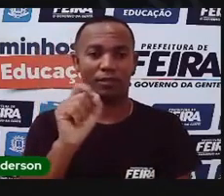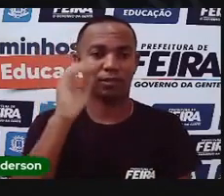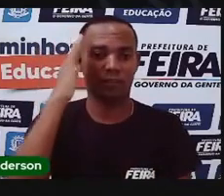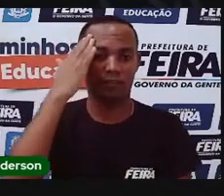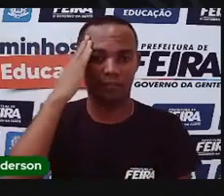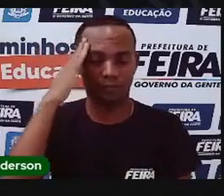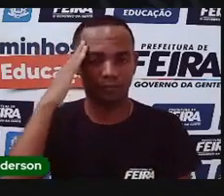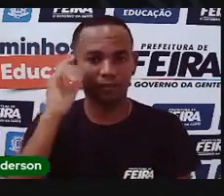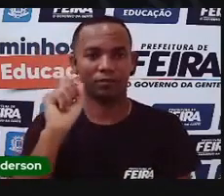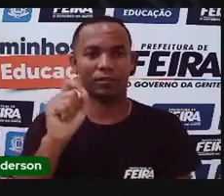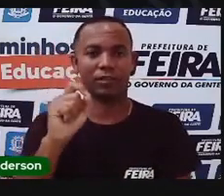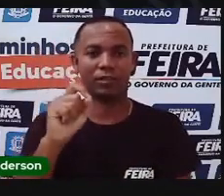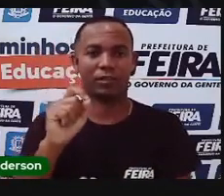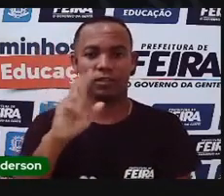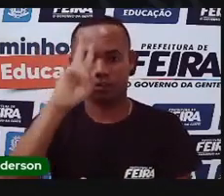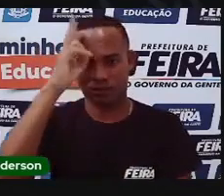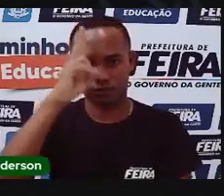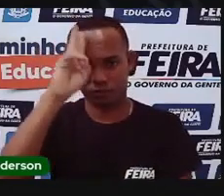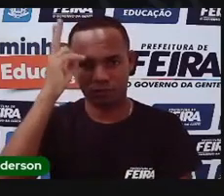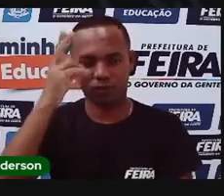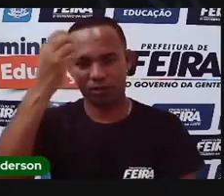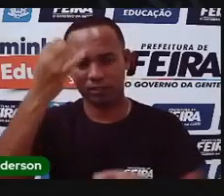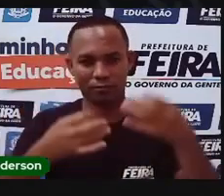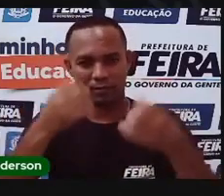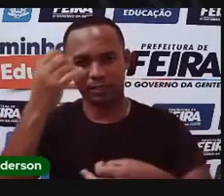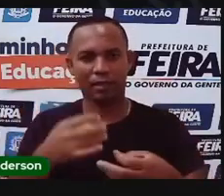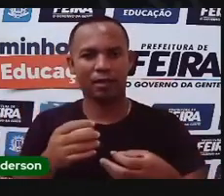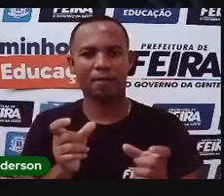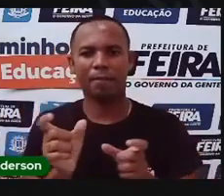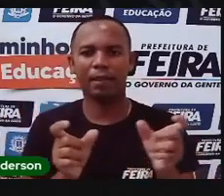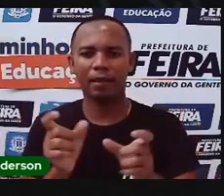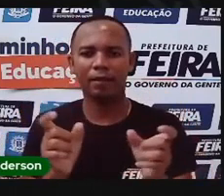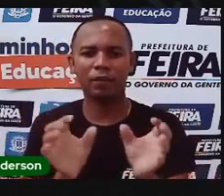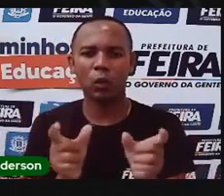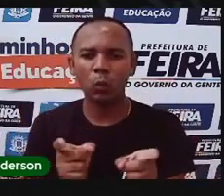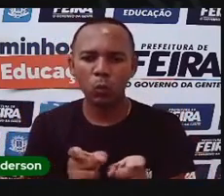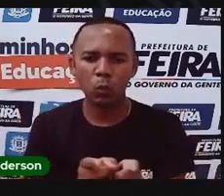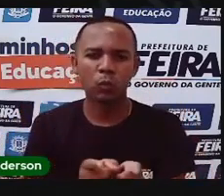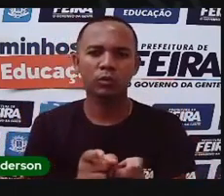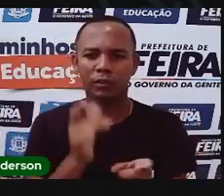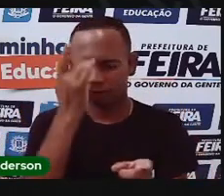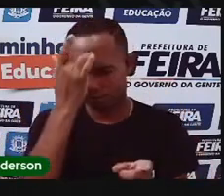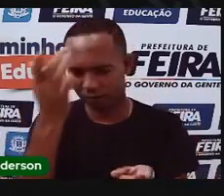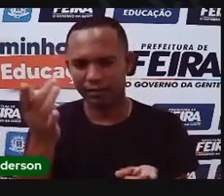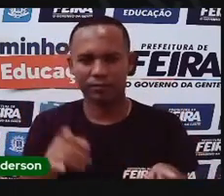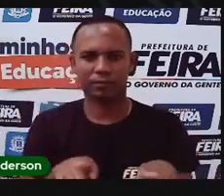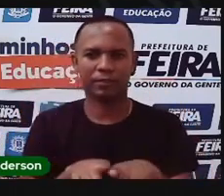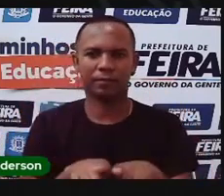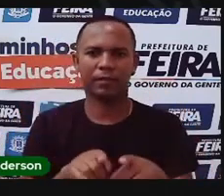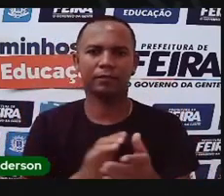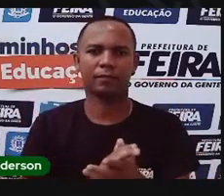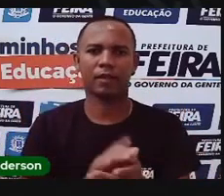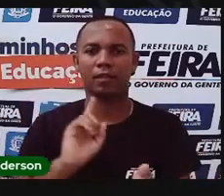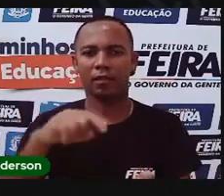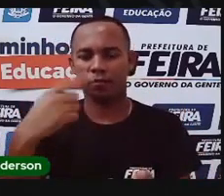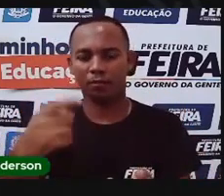que vai contar a história de Maria Quitéria em pouquíssimas palavras, curtinho, fácil. Bom, aí depois que vocês assistirem esse vídeo, o